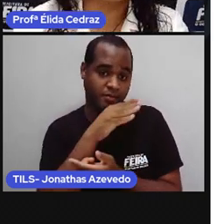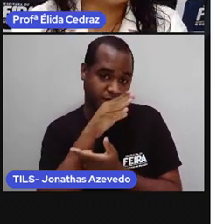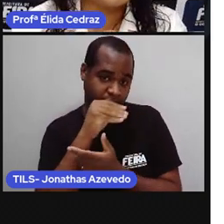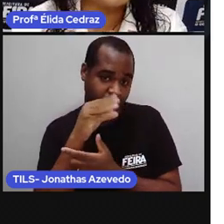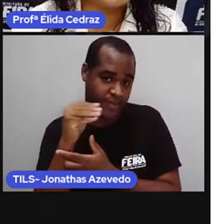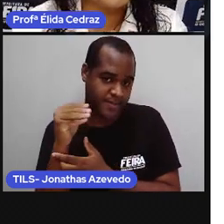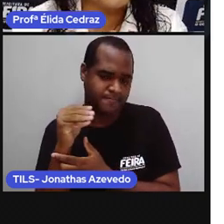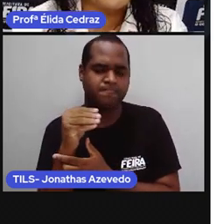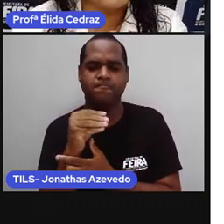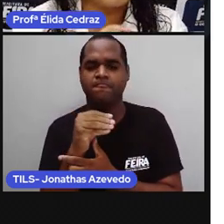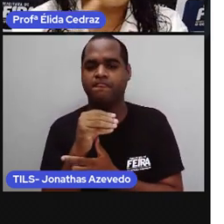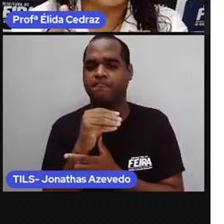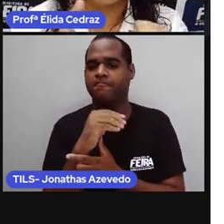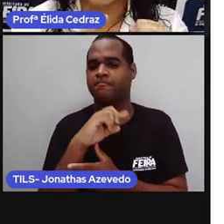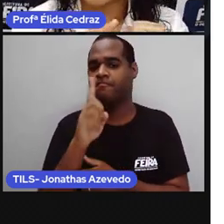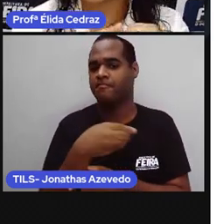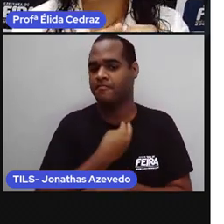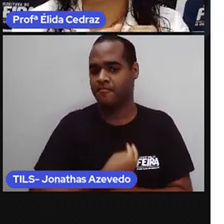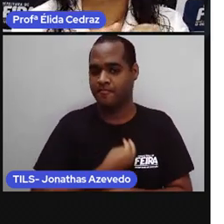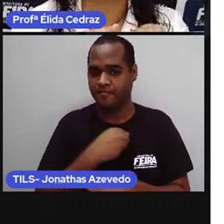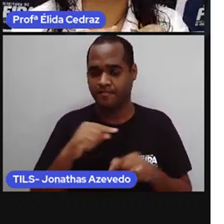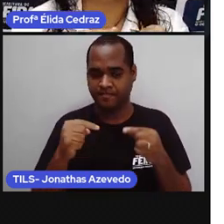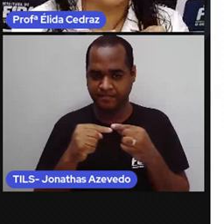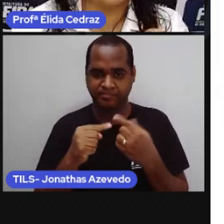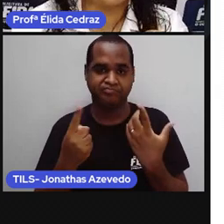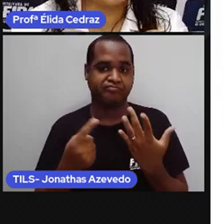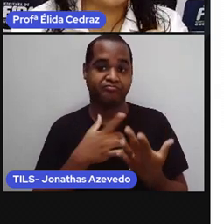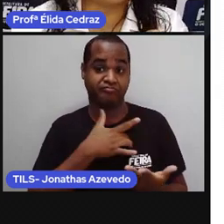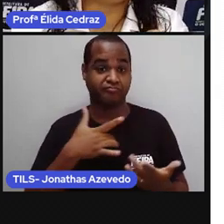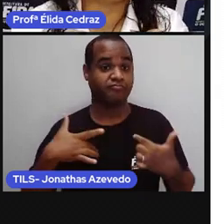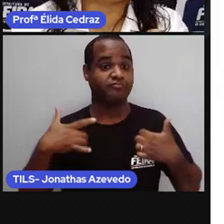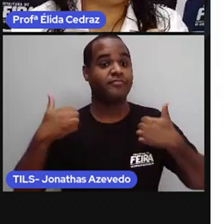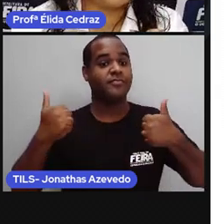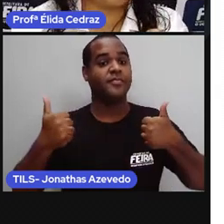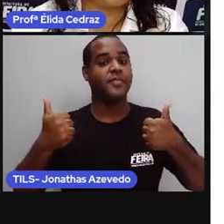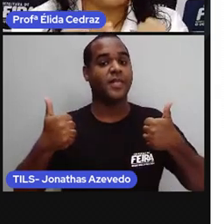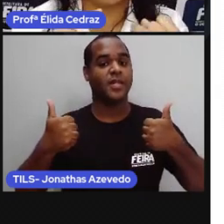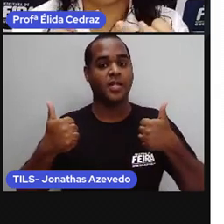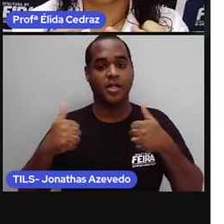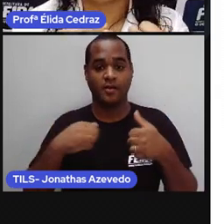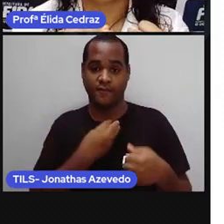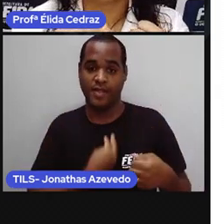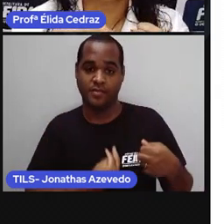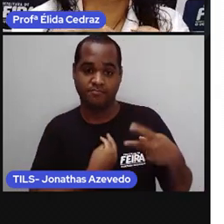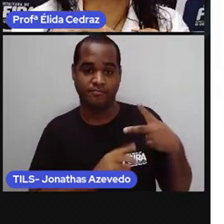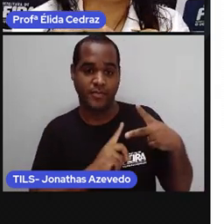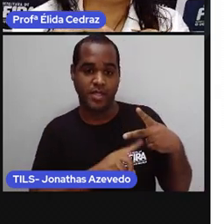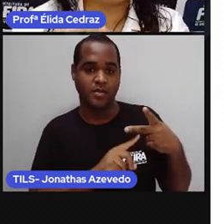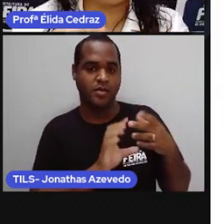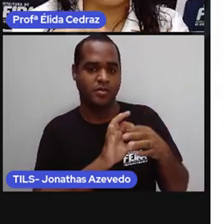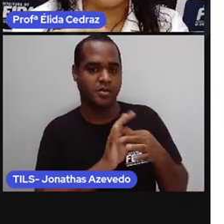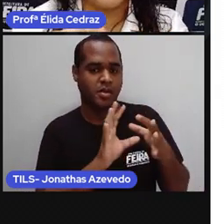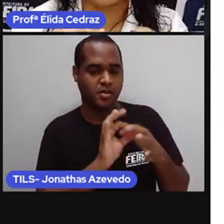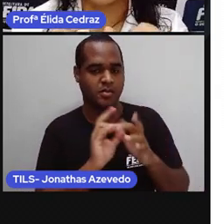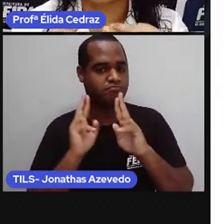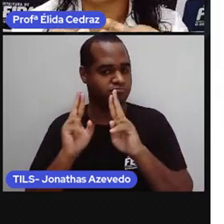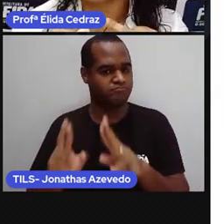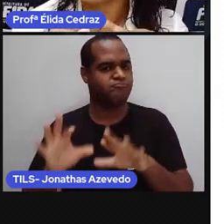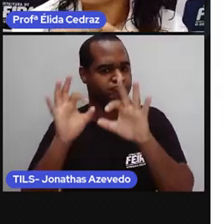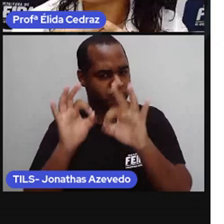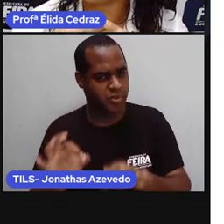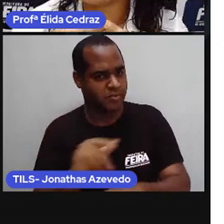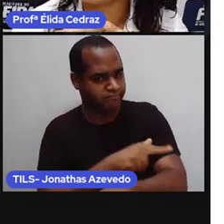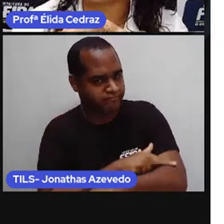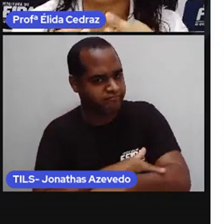Esses são seus direitos. Direito à saúde e à vida, direito à liberdade,